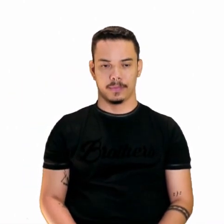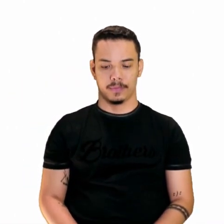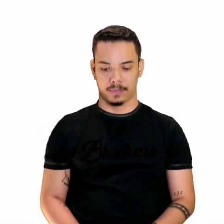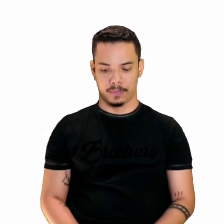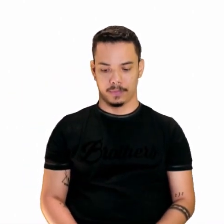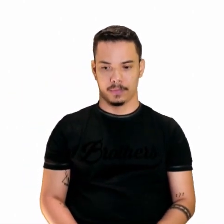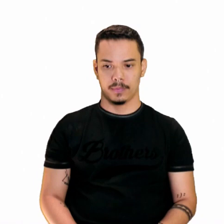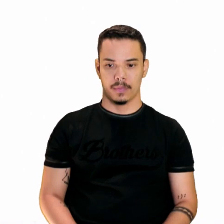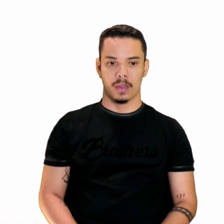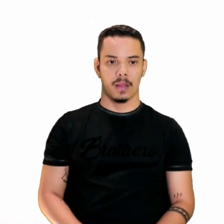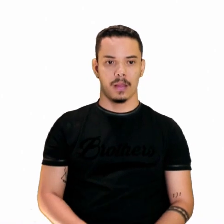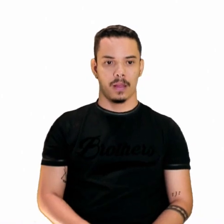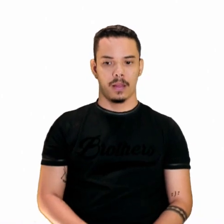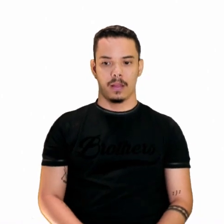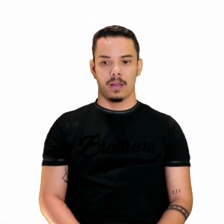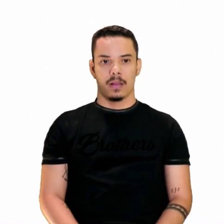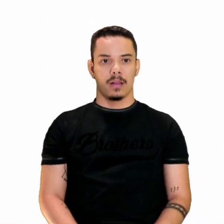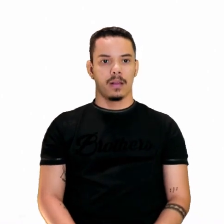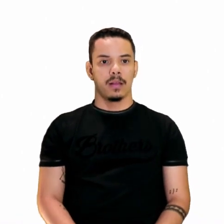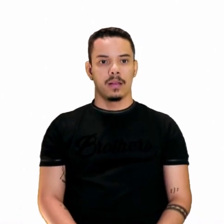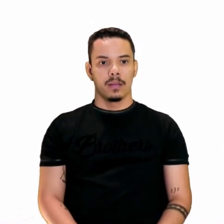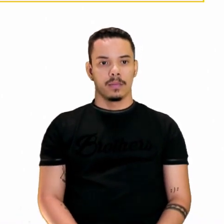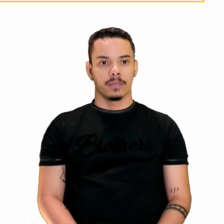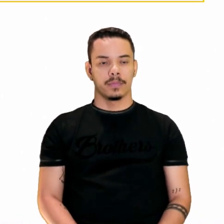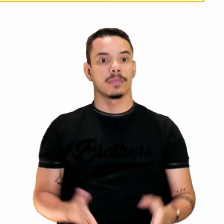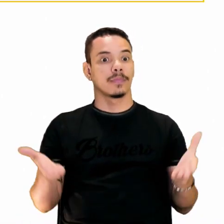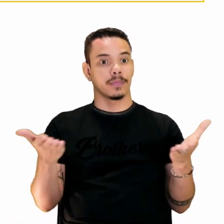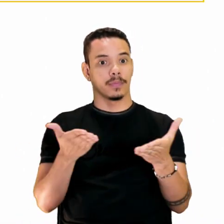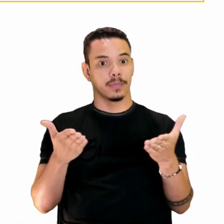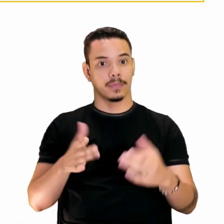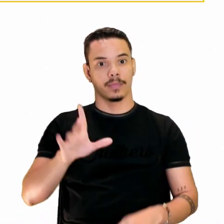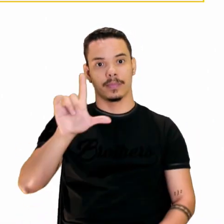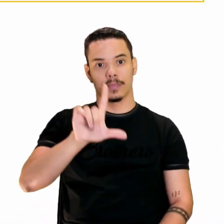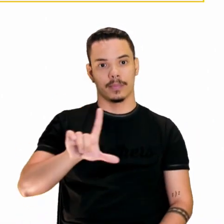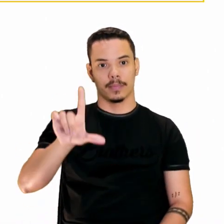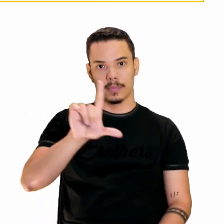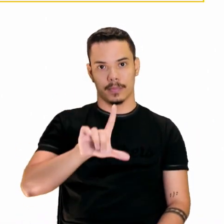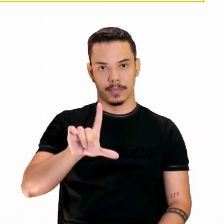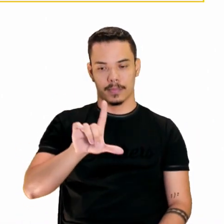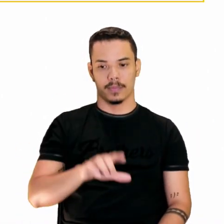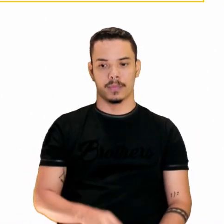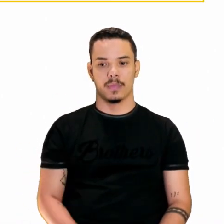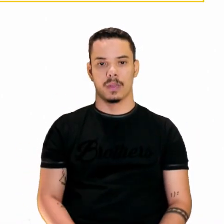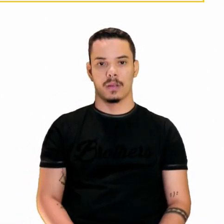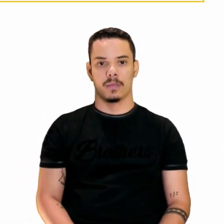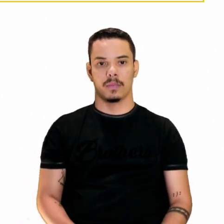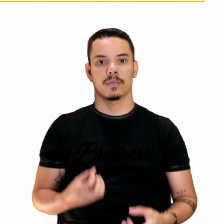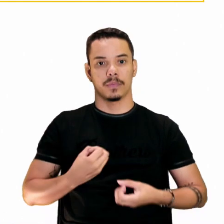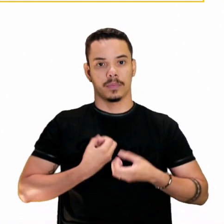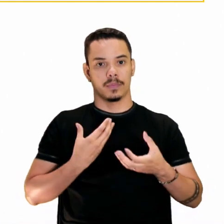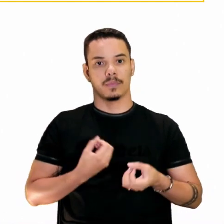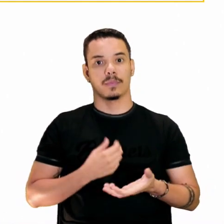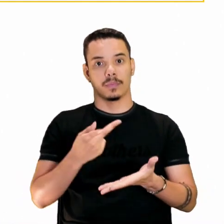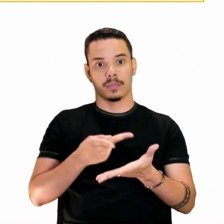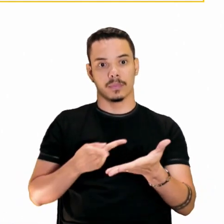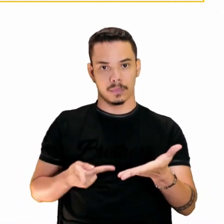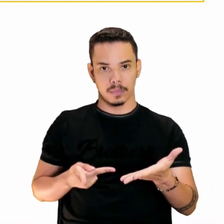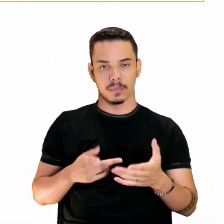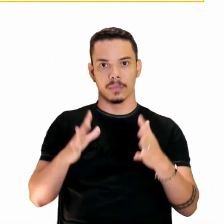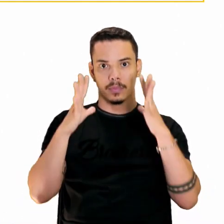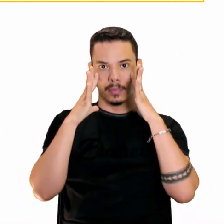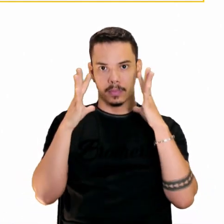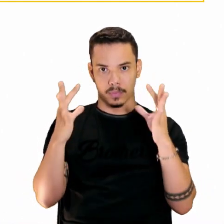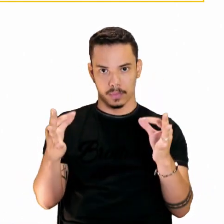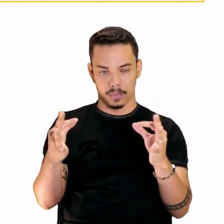Tá certo? Bom, vamos seguindo com os exemplos. Agora, na literatura, poesia e música. Atenção.